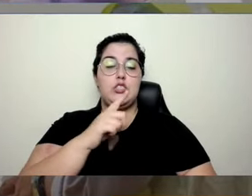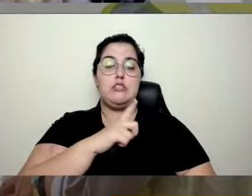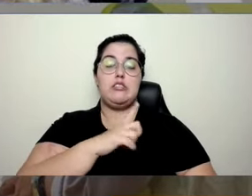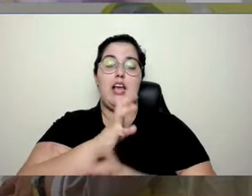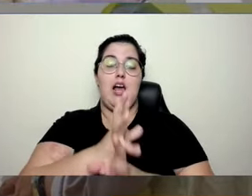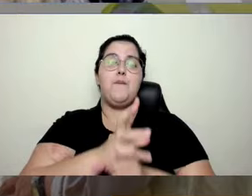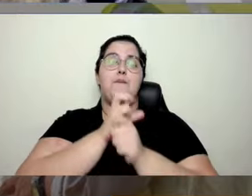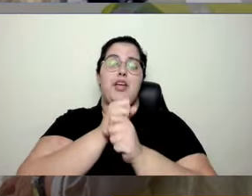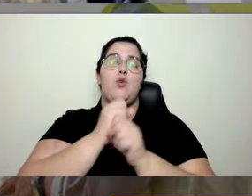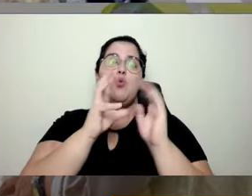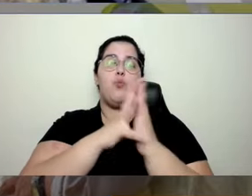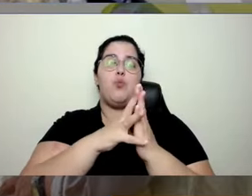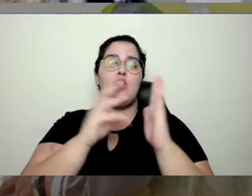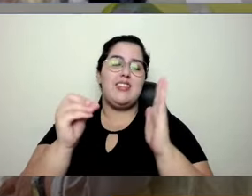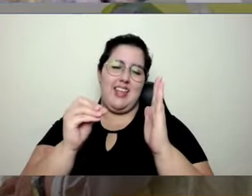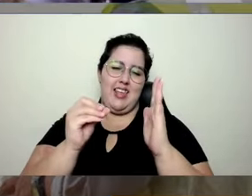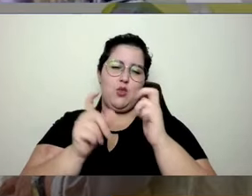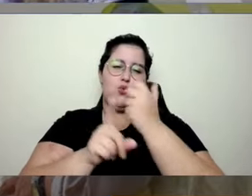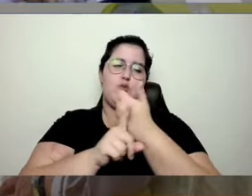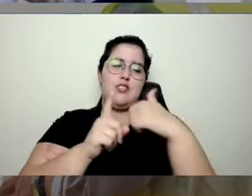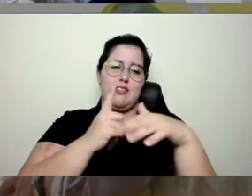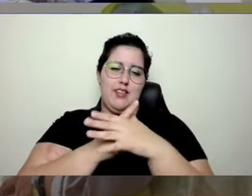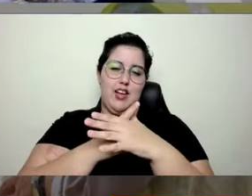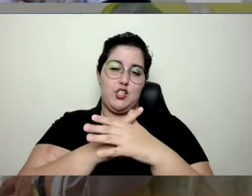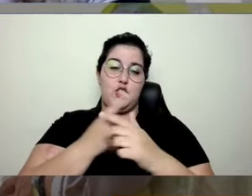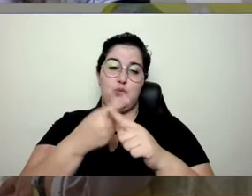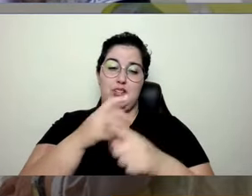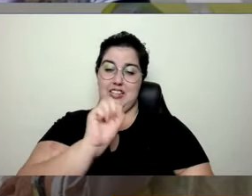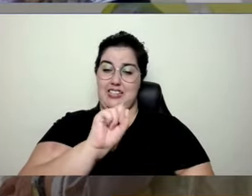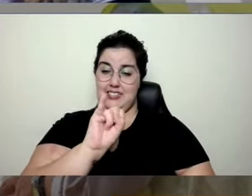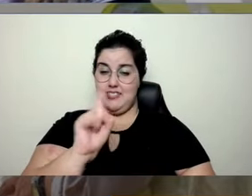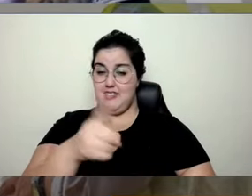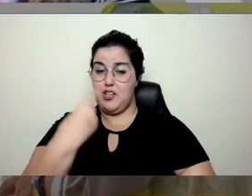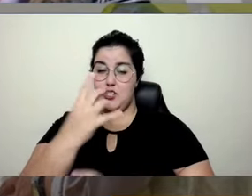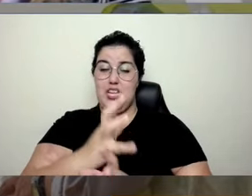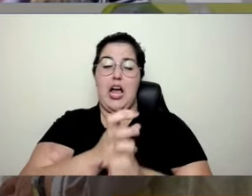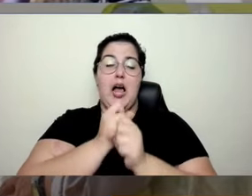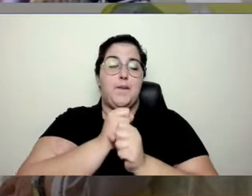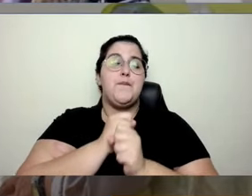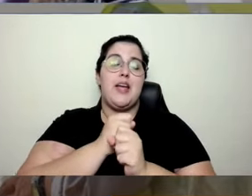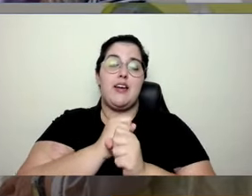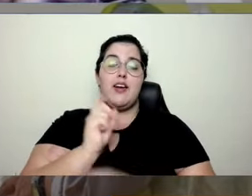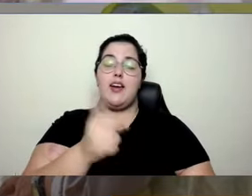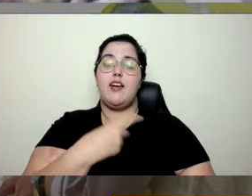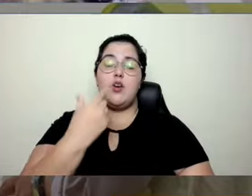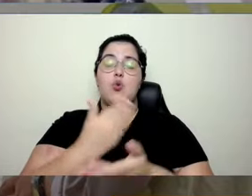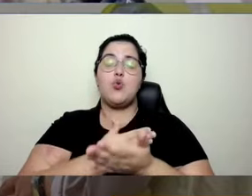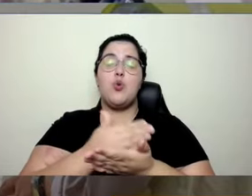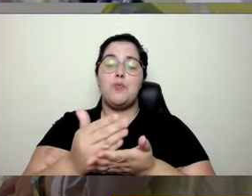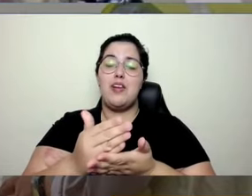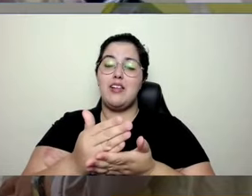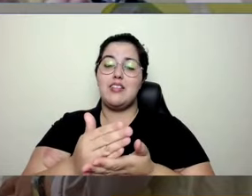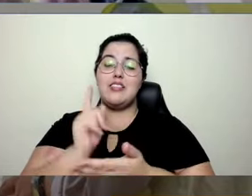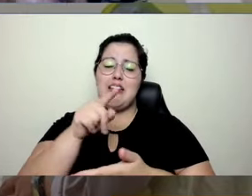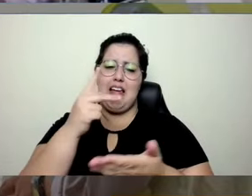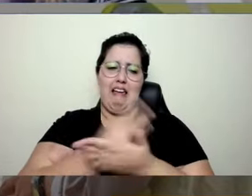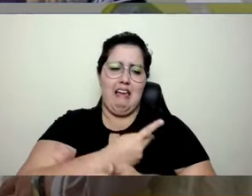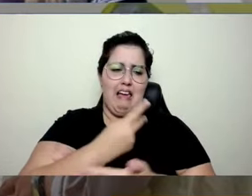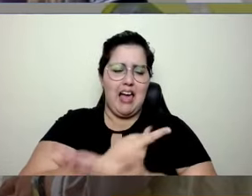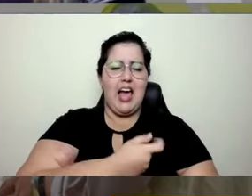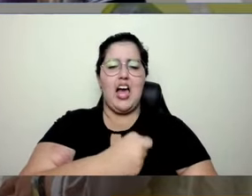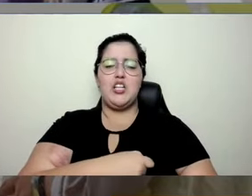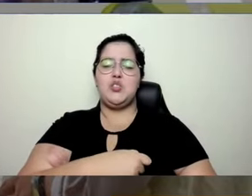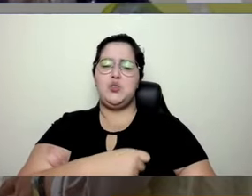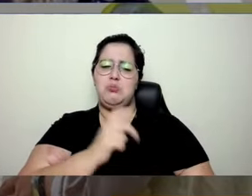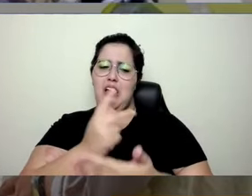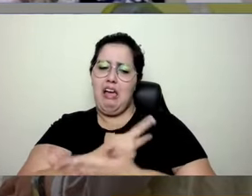modelo de trabalho, modelo de sociedade, porque se a gente se apegar, a gente começa a falar que o que está acontecendo é errado, a